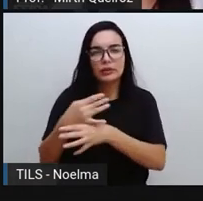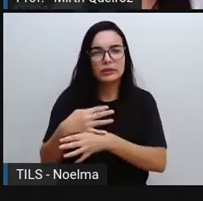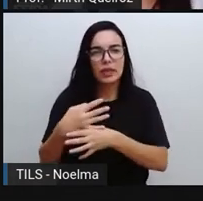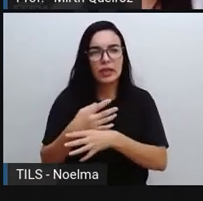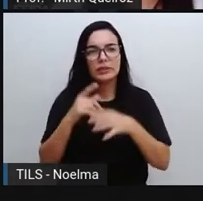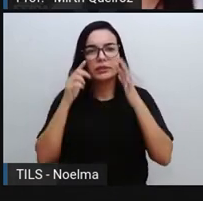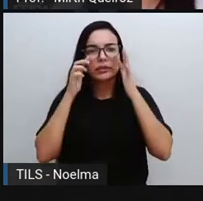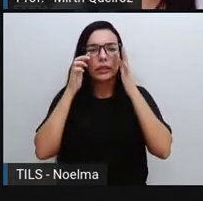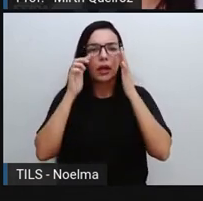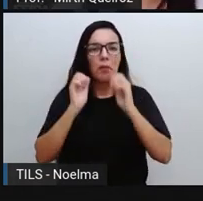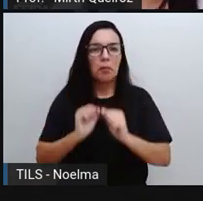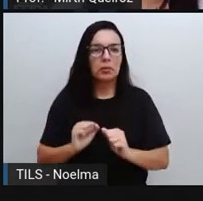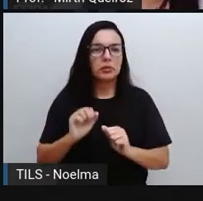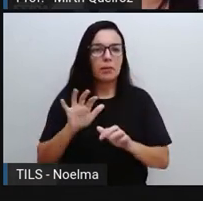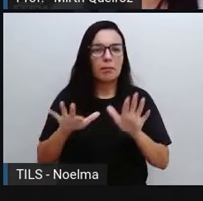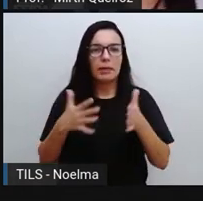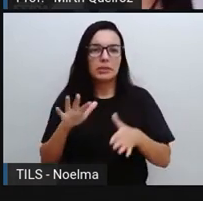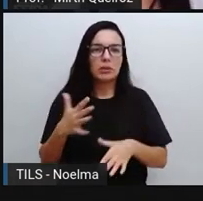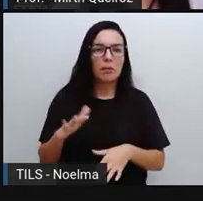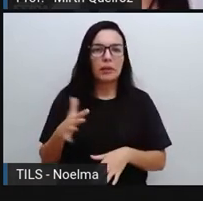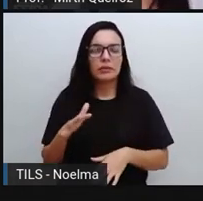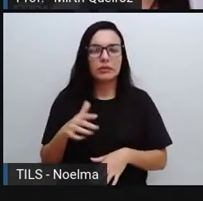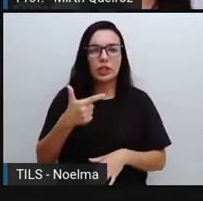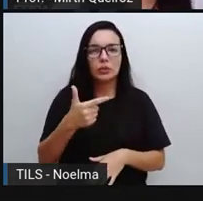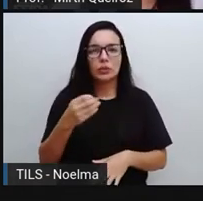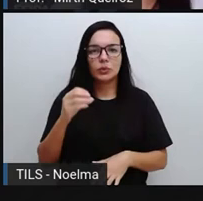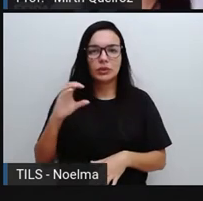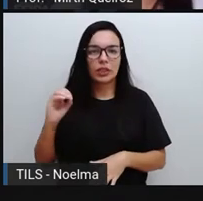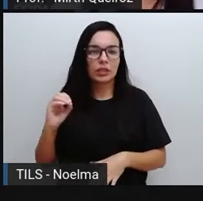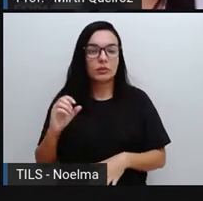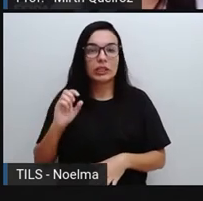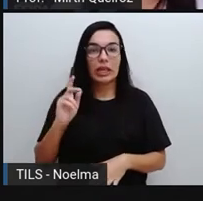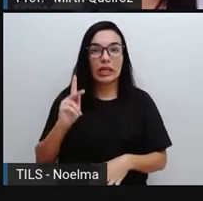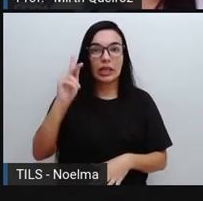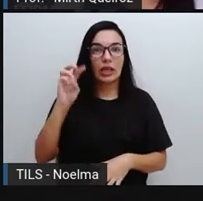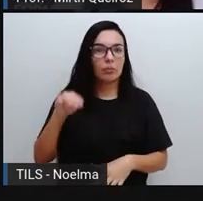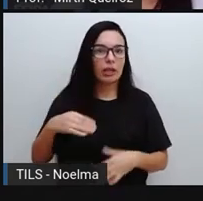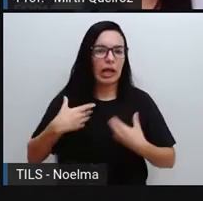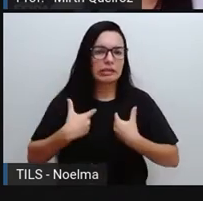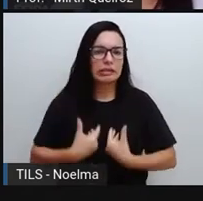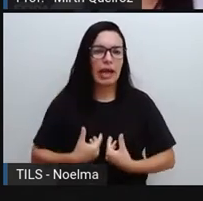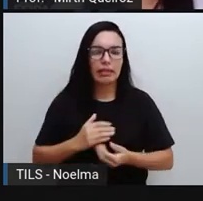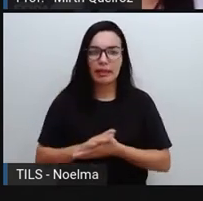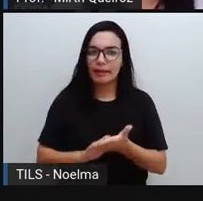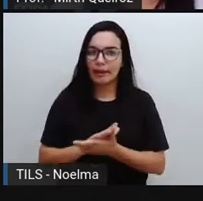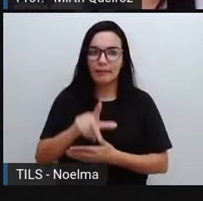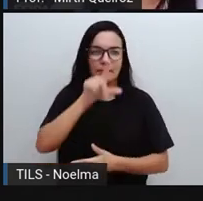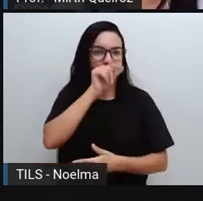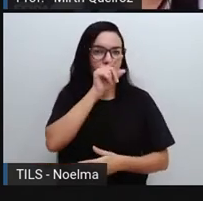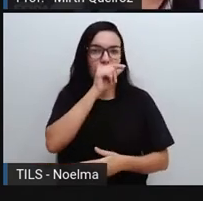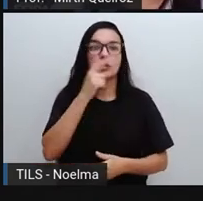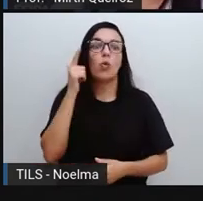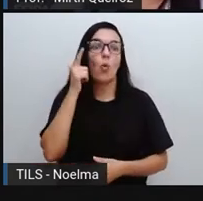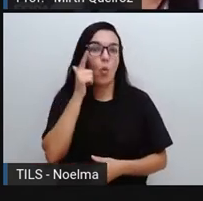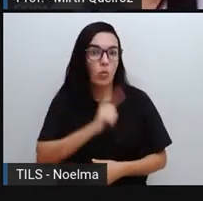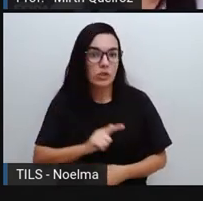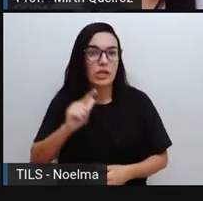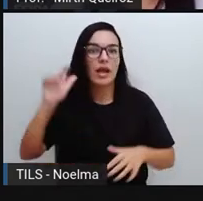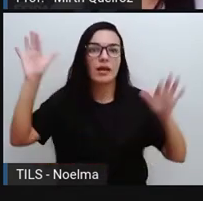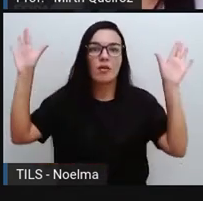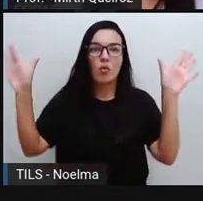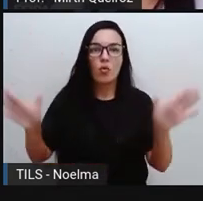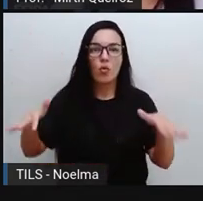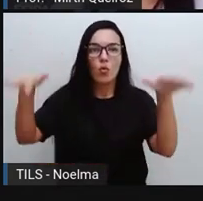dia, ele percorrer até 200 quilômetros em dias sem se cansar, sem gastar muita energia. Uma vez que eles